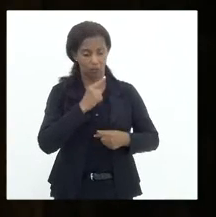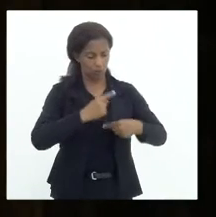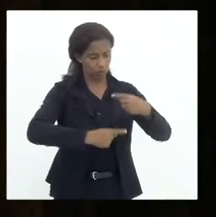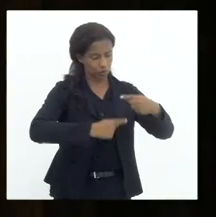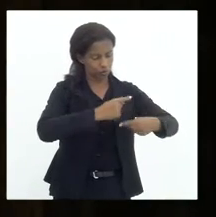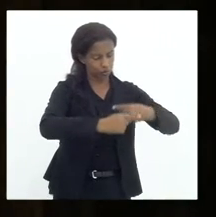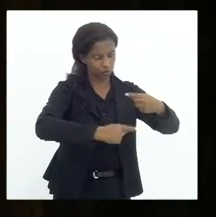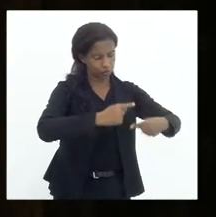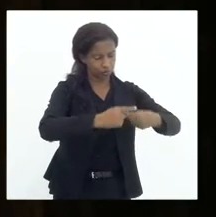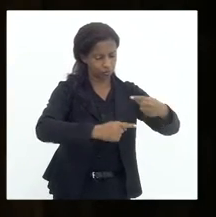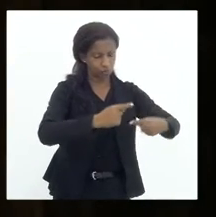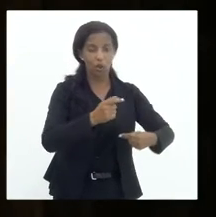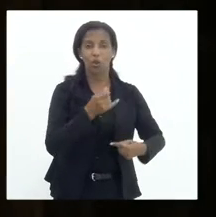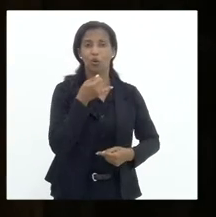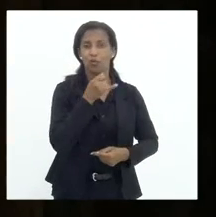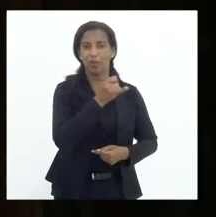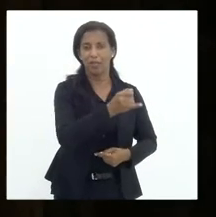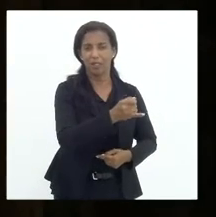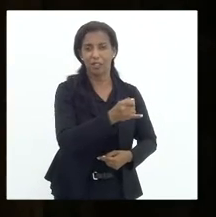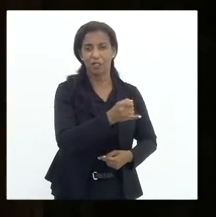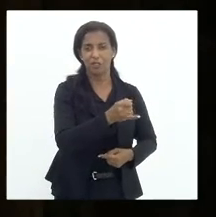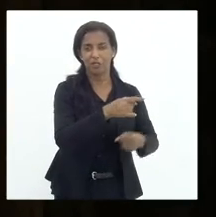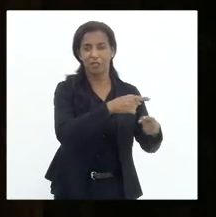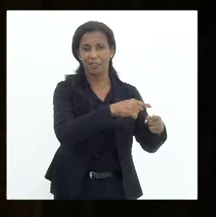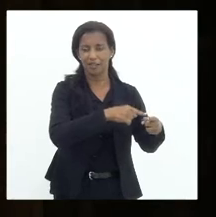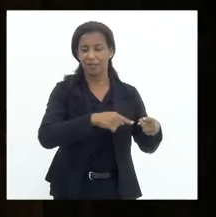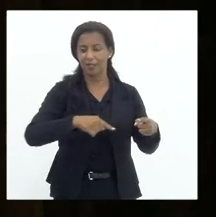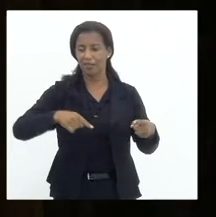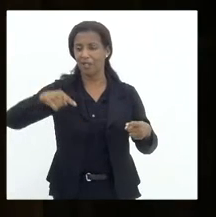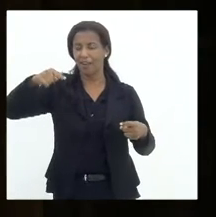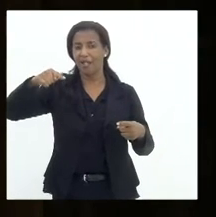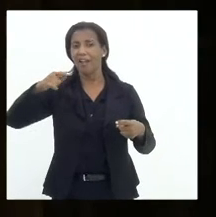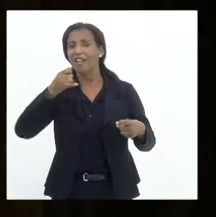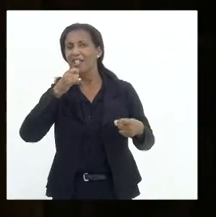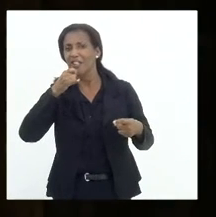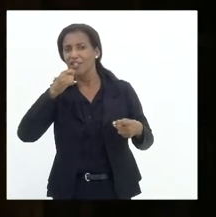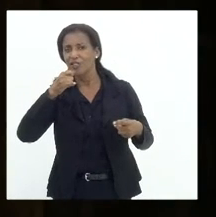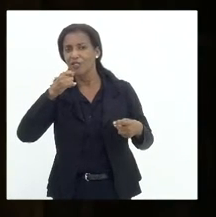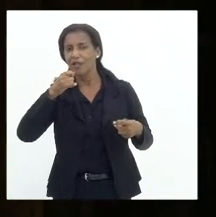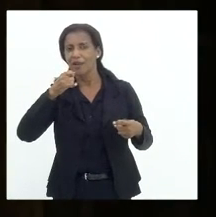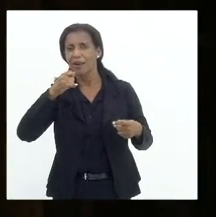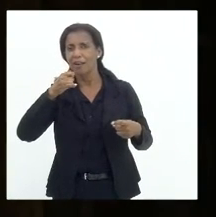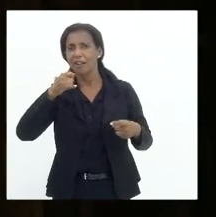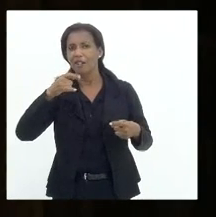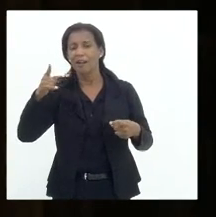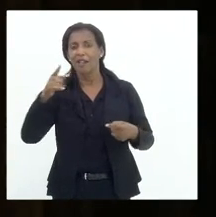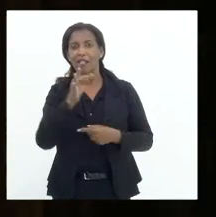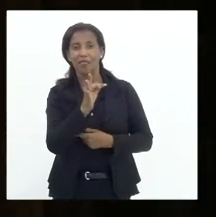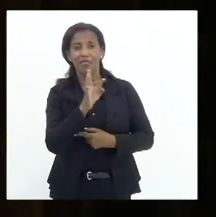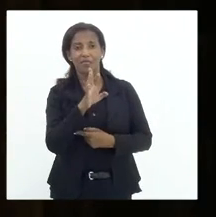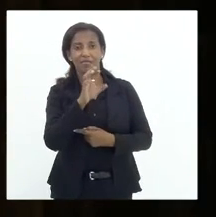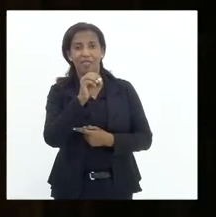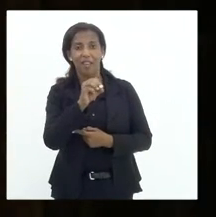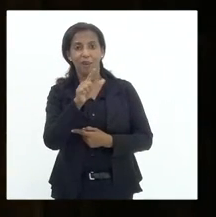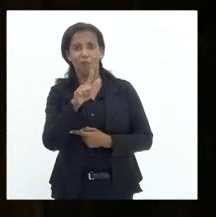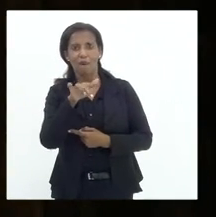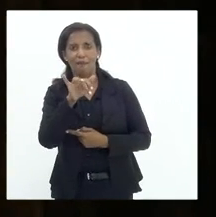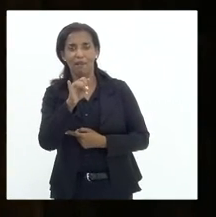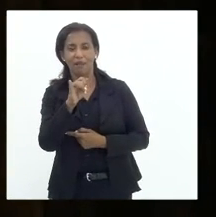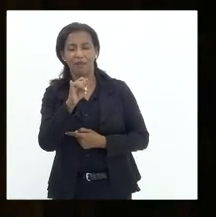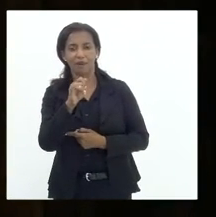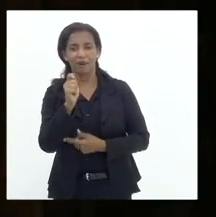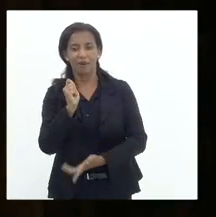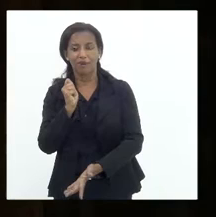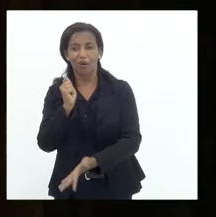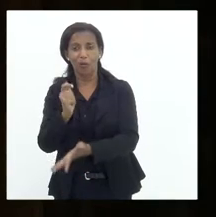do sistema hidrelétrico, você vai gerar energia das termoelétricas e vai